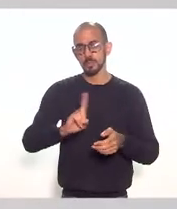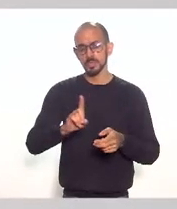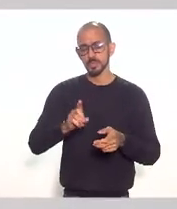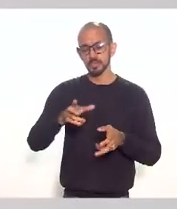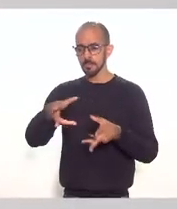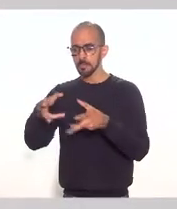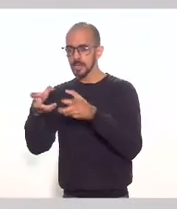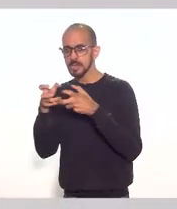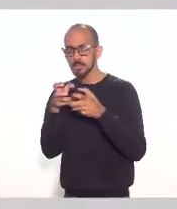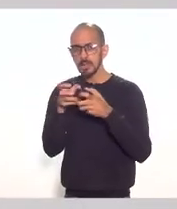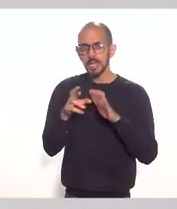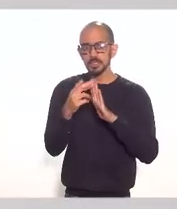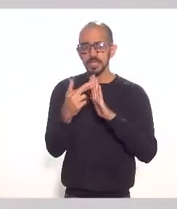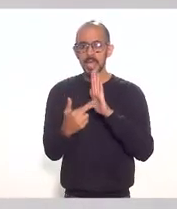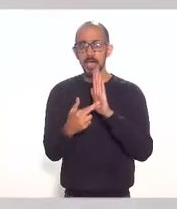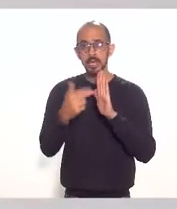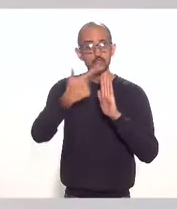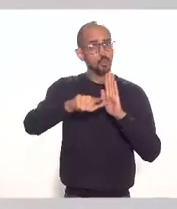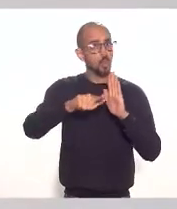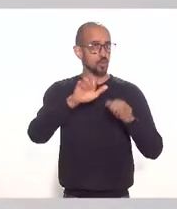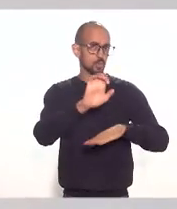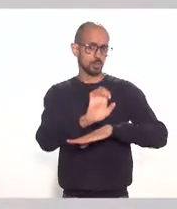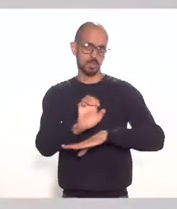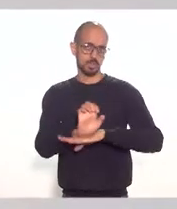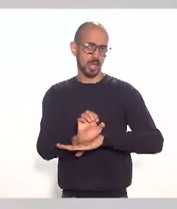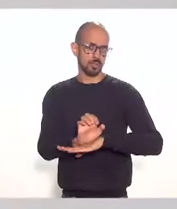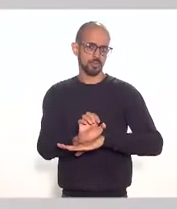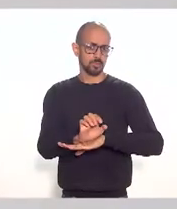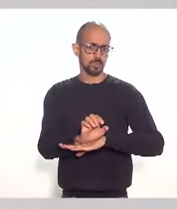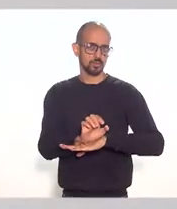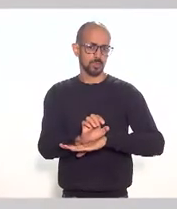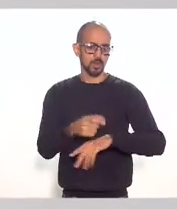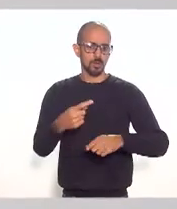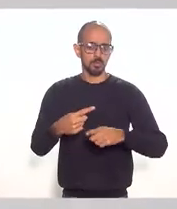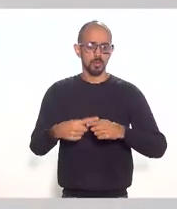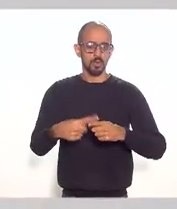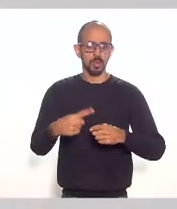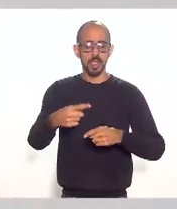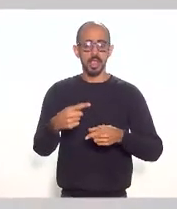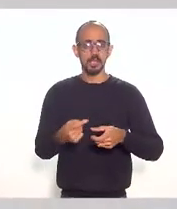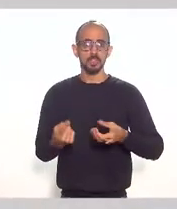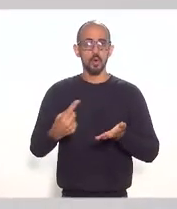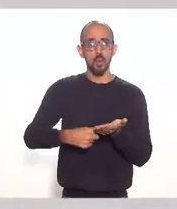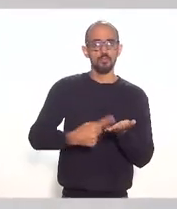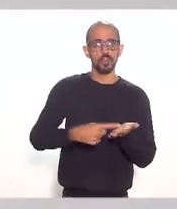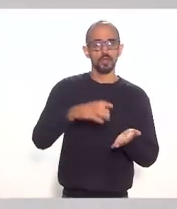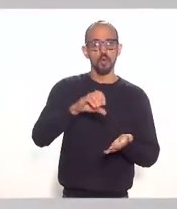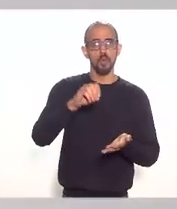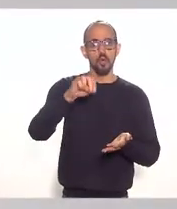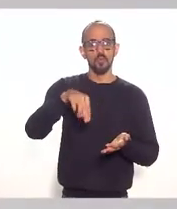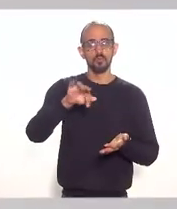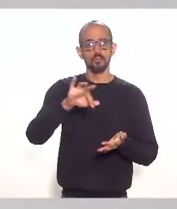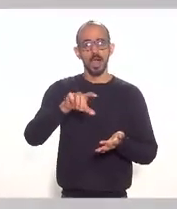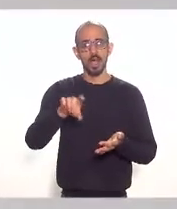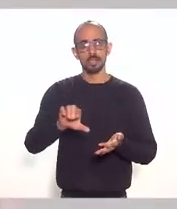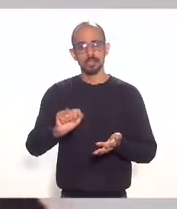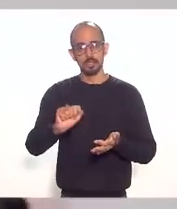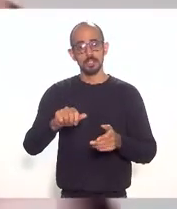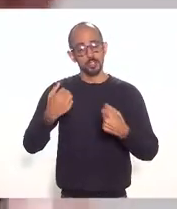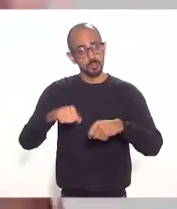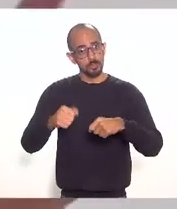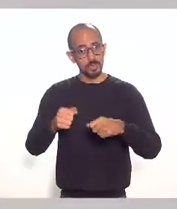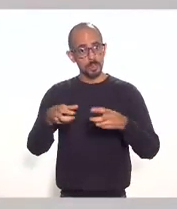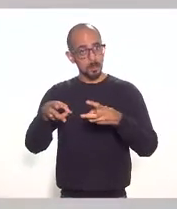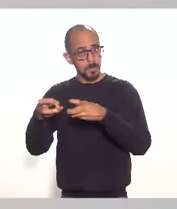colado de outro estado a gente está internalizando um convênio com faz do qual o Rio de Janeiro é signatário e a gente tem que só observar os